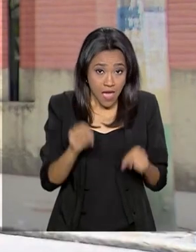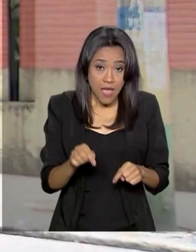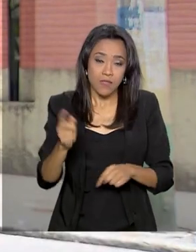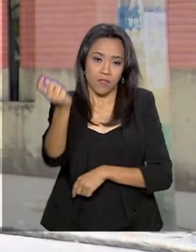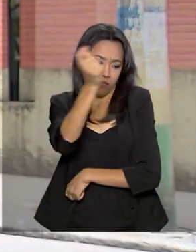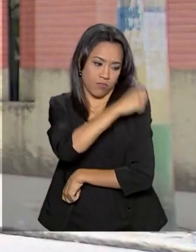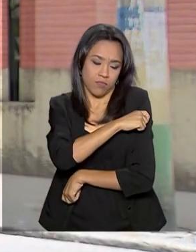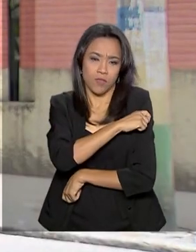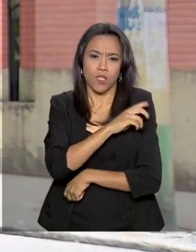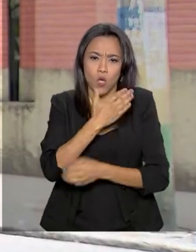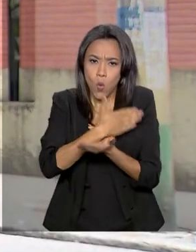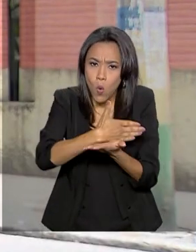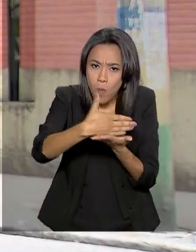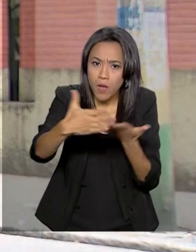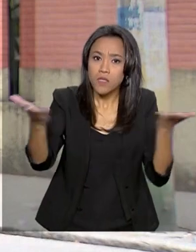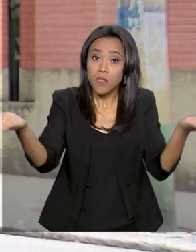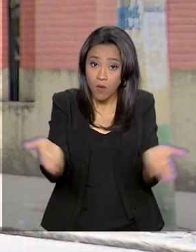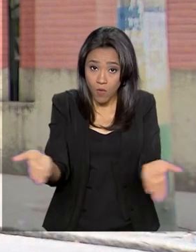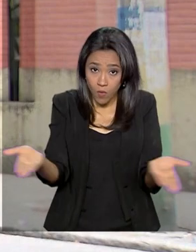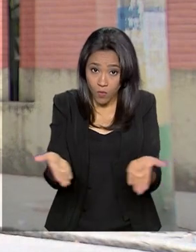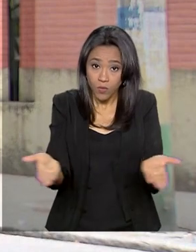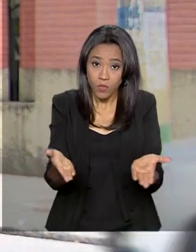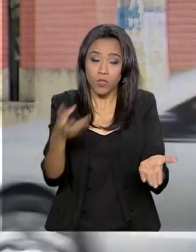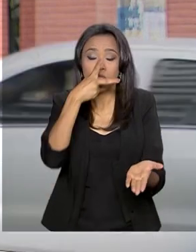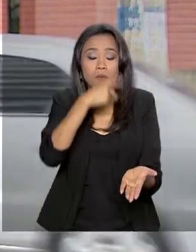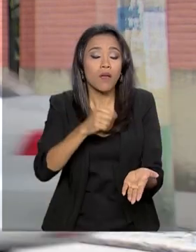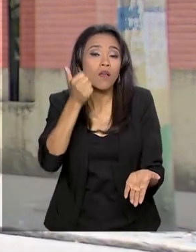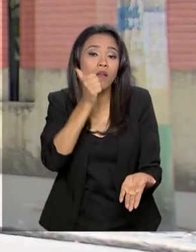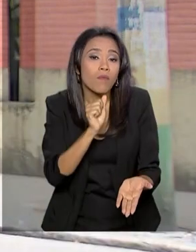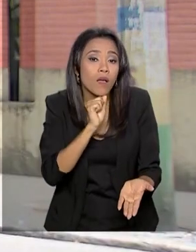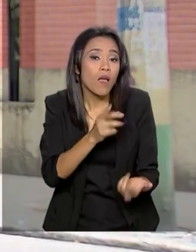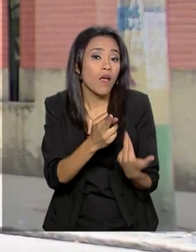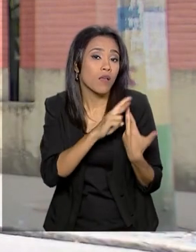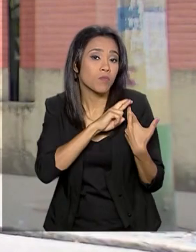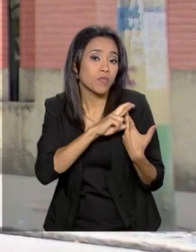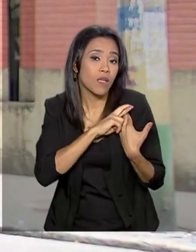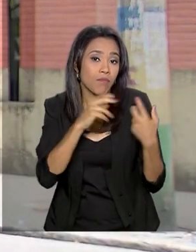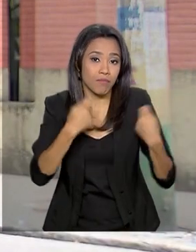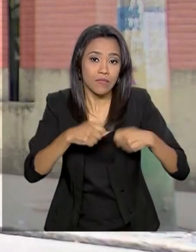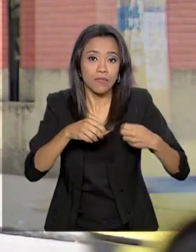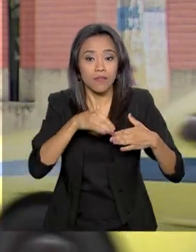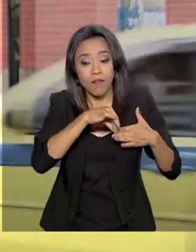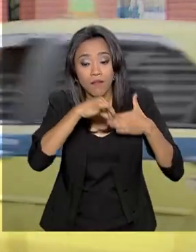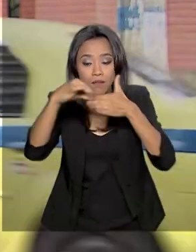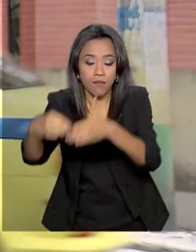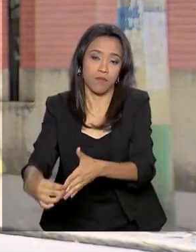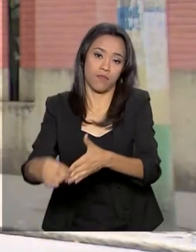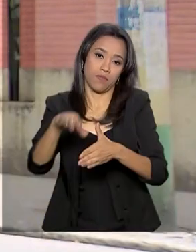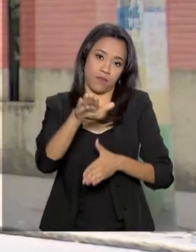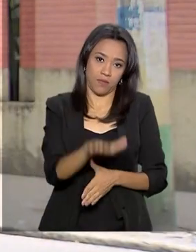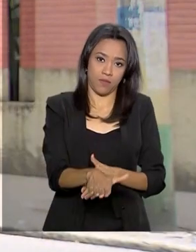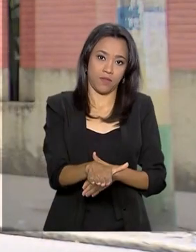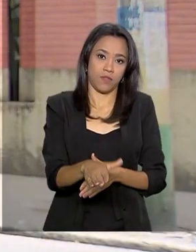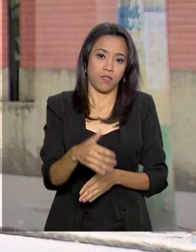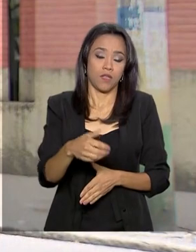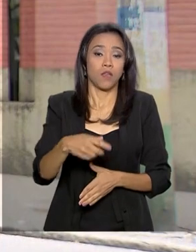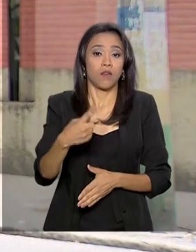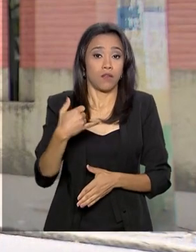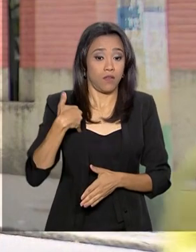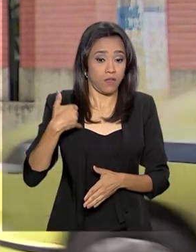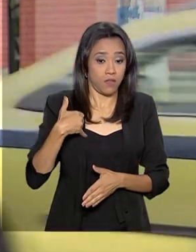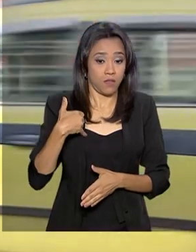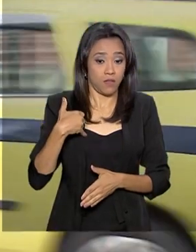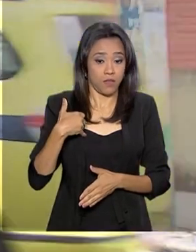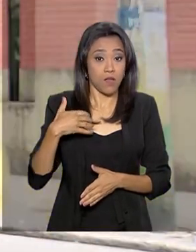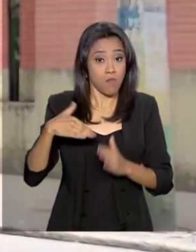começa a ser aplicada hoje, os pais e responsáveis devem levar as crianças com 1 ano de idade, quando elas